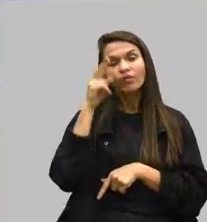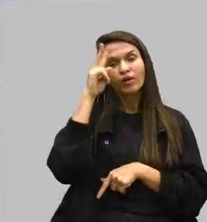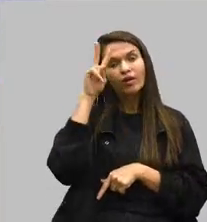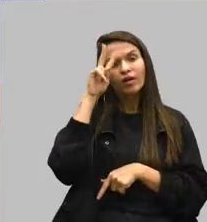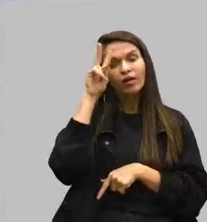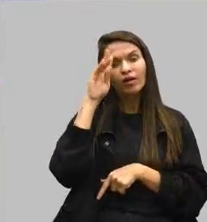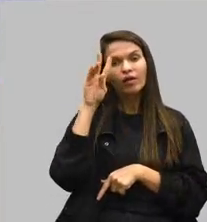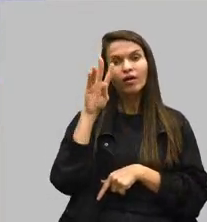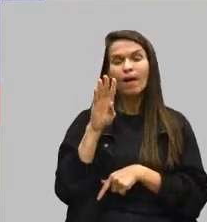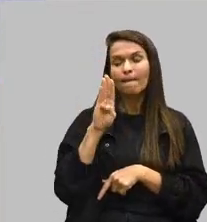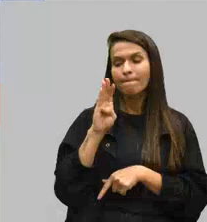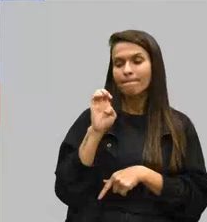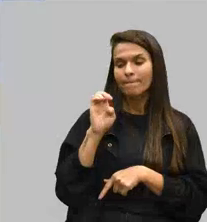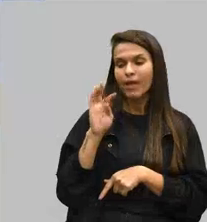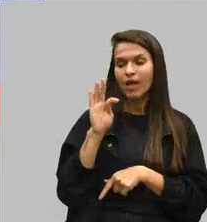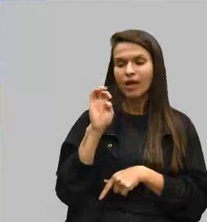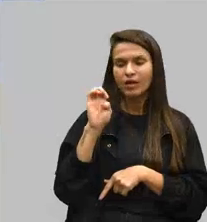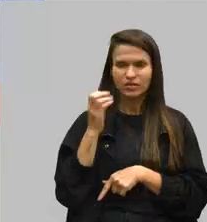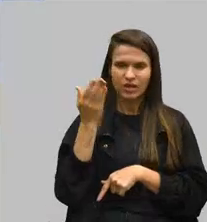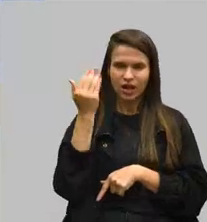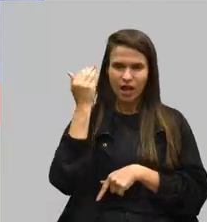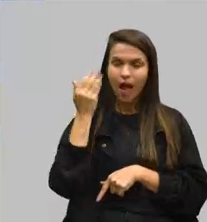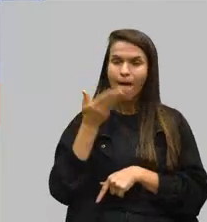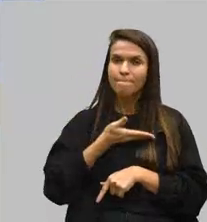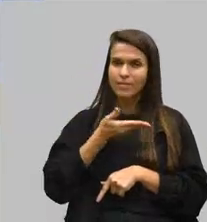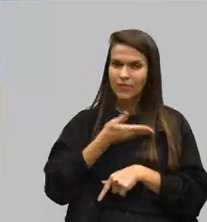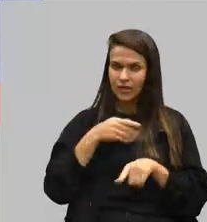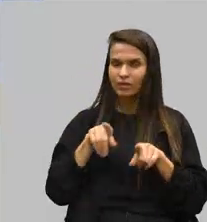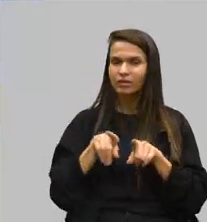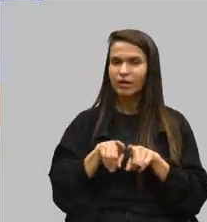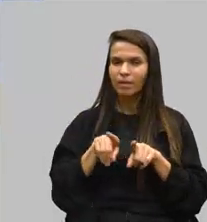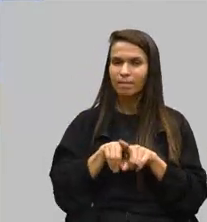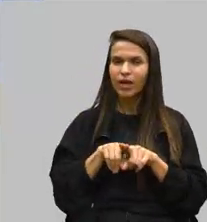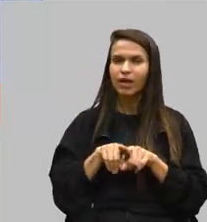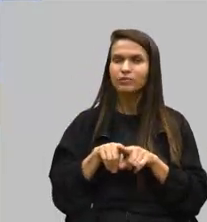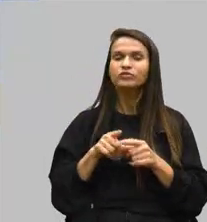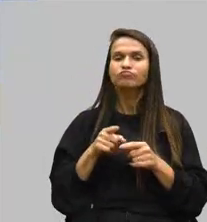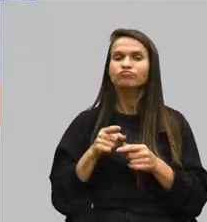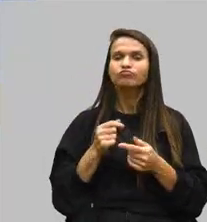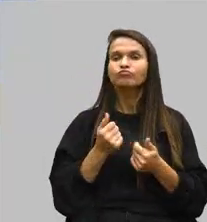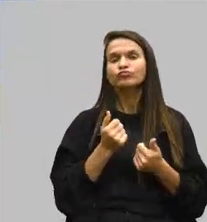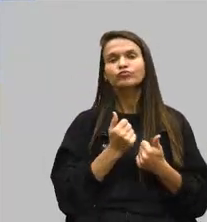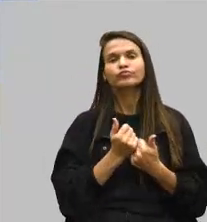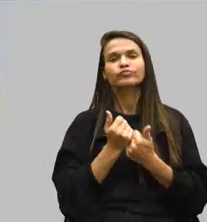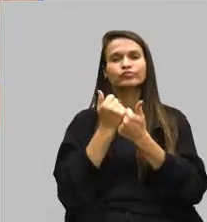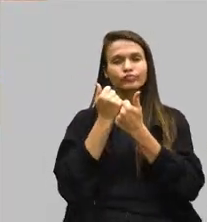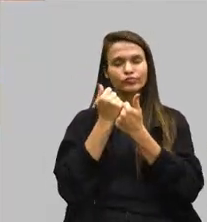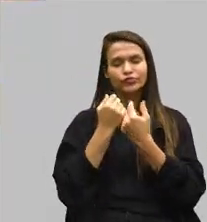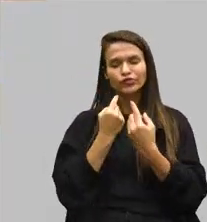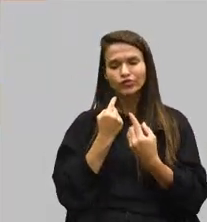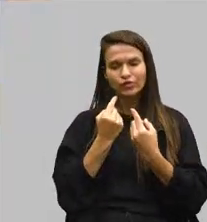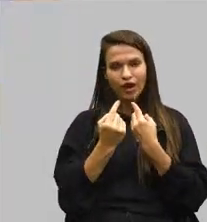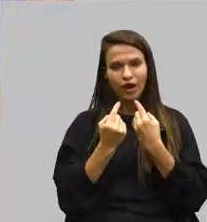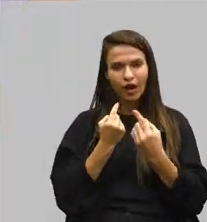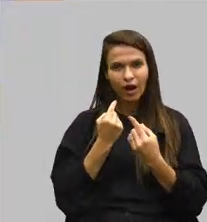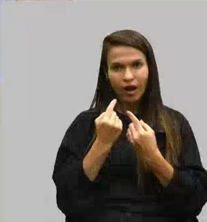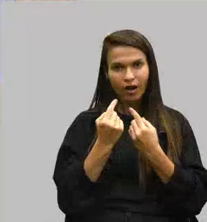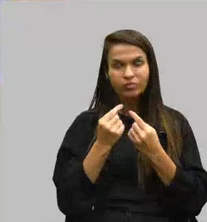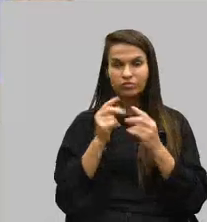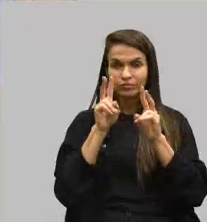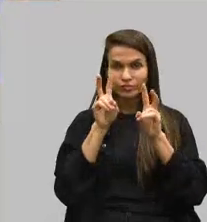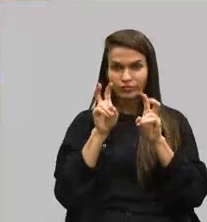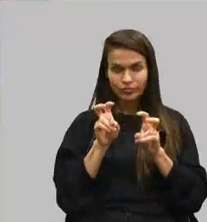a Bete, naquela época, grande amiga também, abraçou, nos ajudou no diálogo dessa causa e